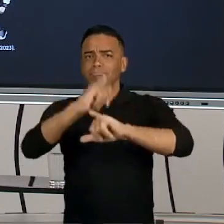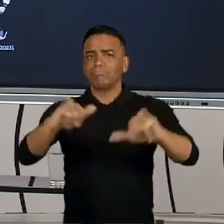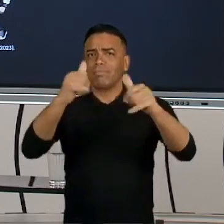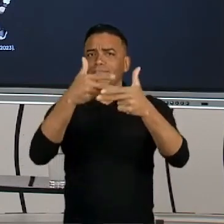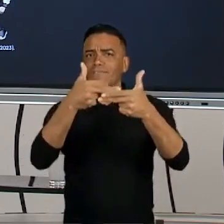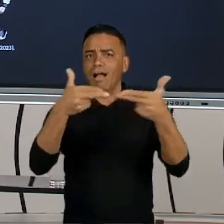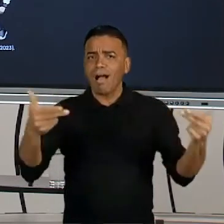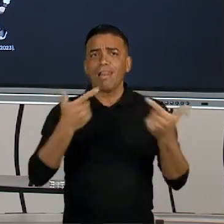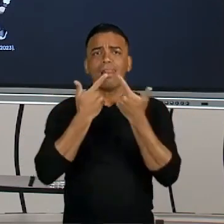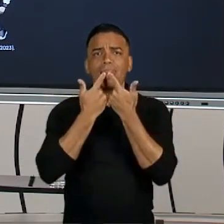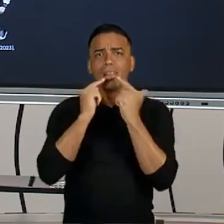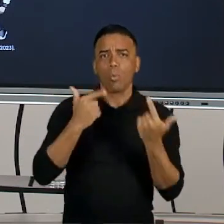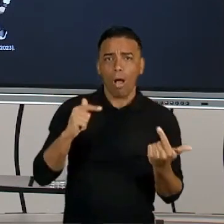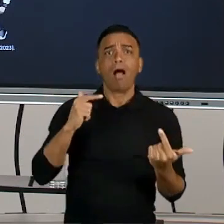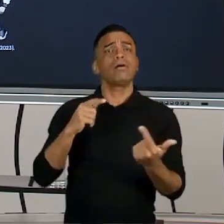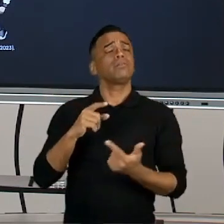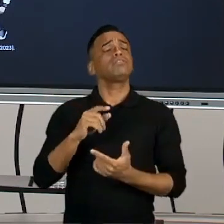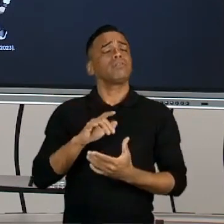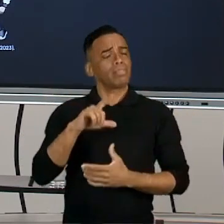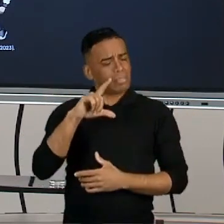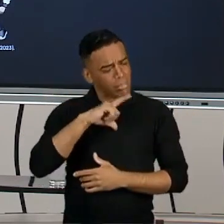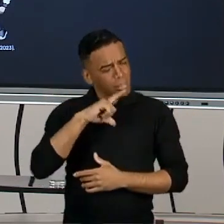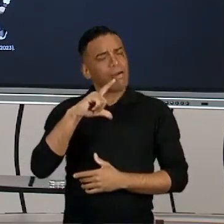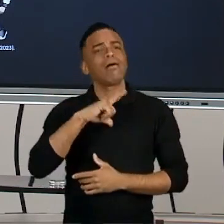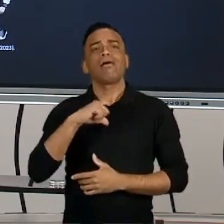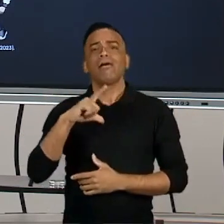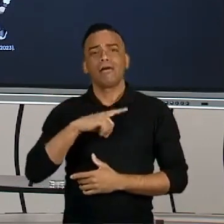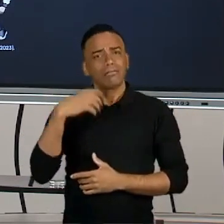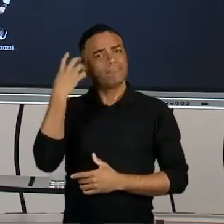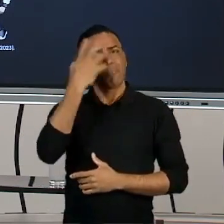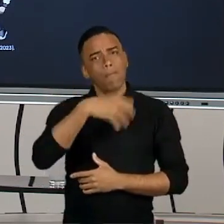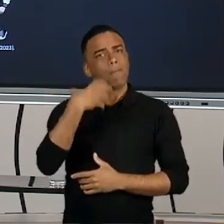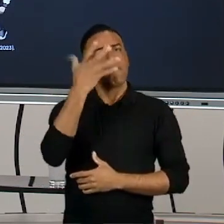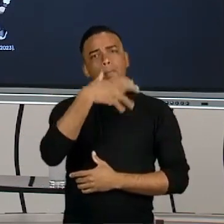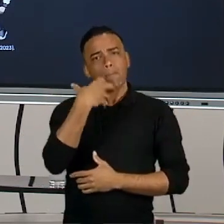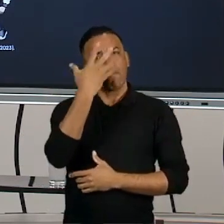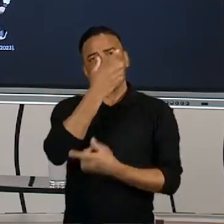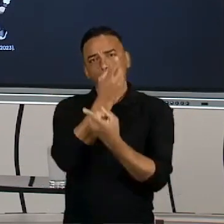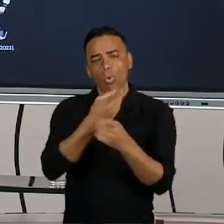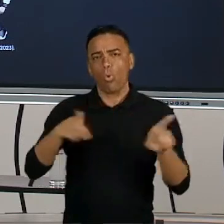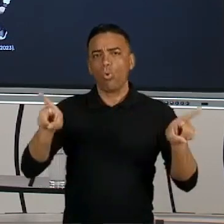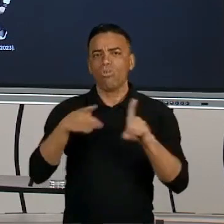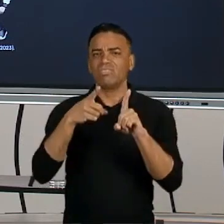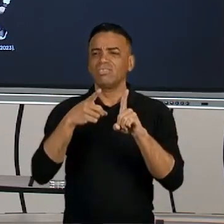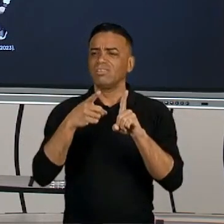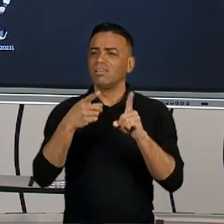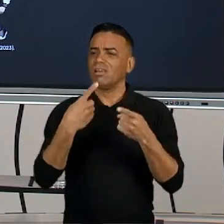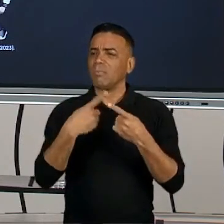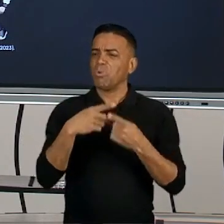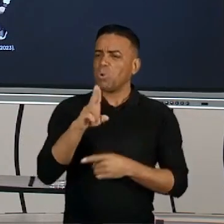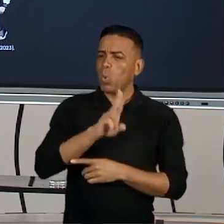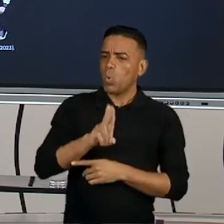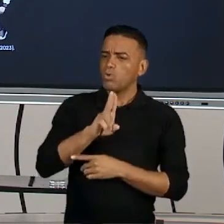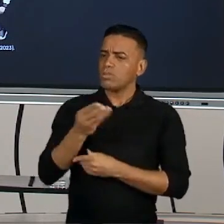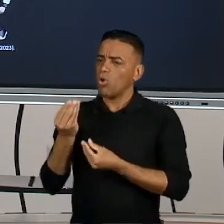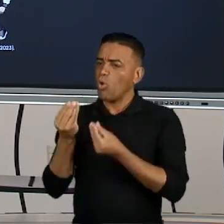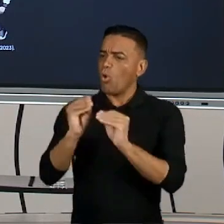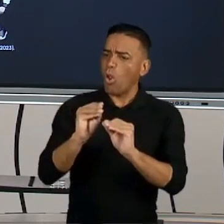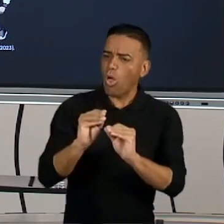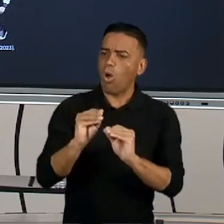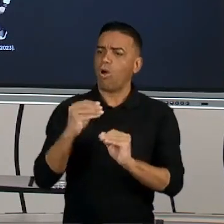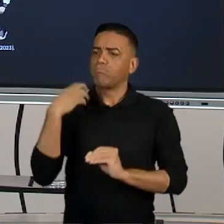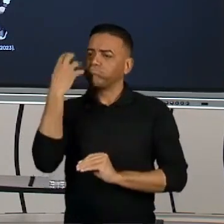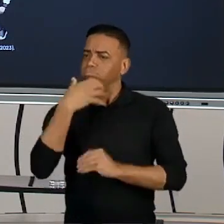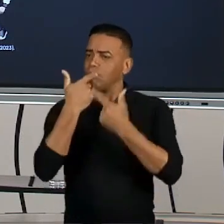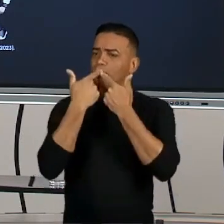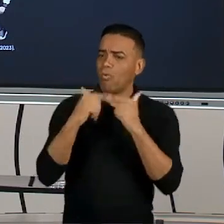linguagens se utiliza desse recurso. Por que será que utiliza-se do recurso da música em tantas